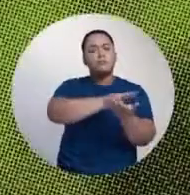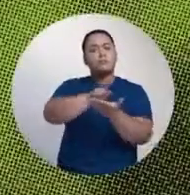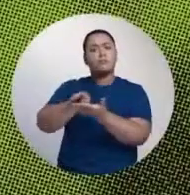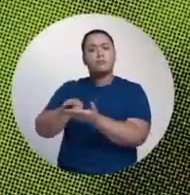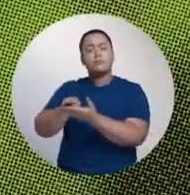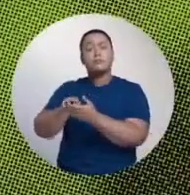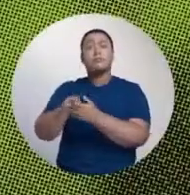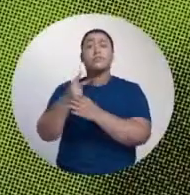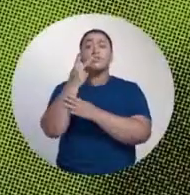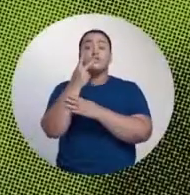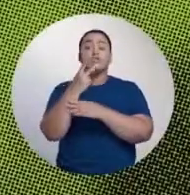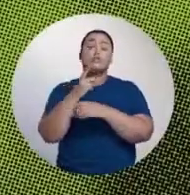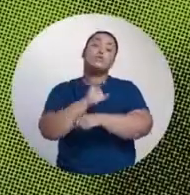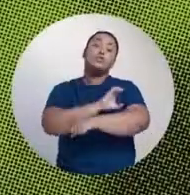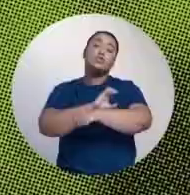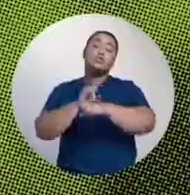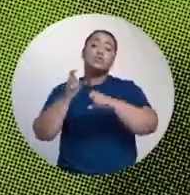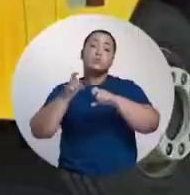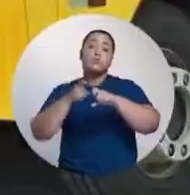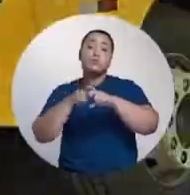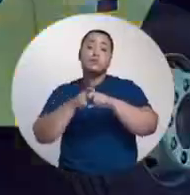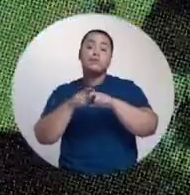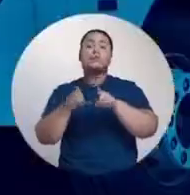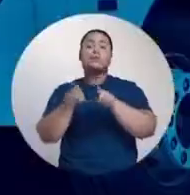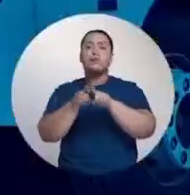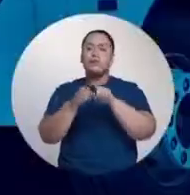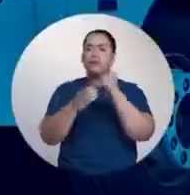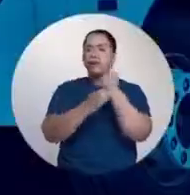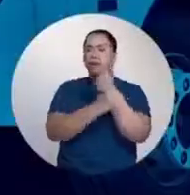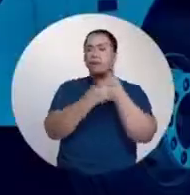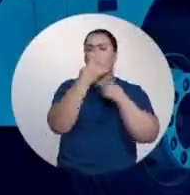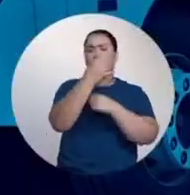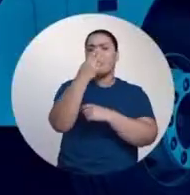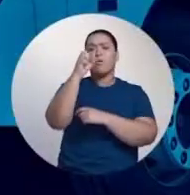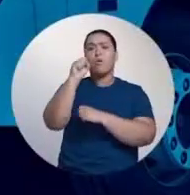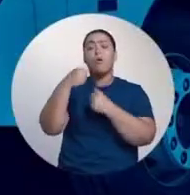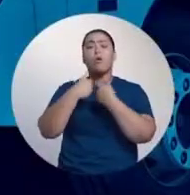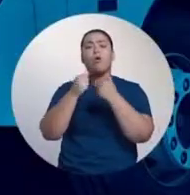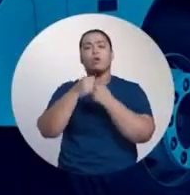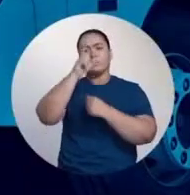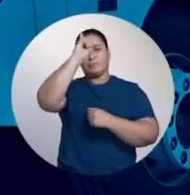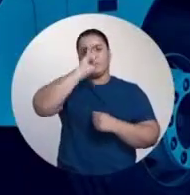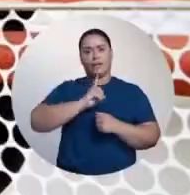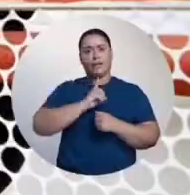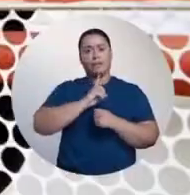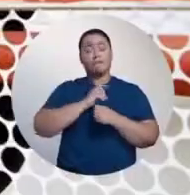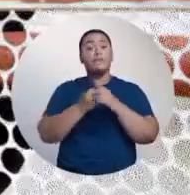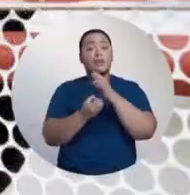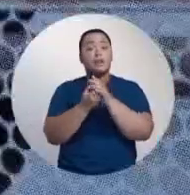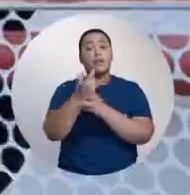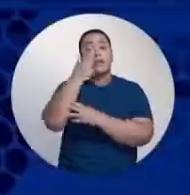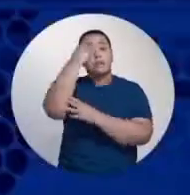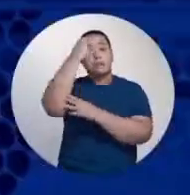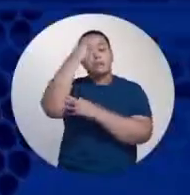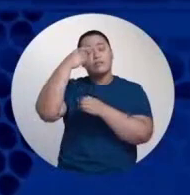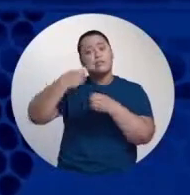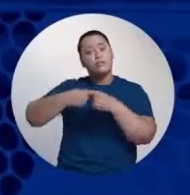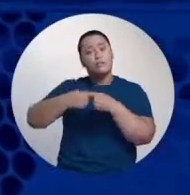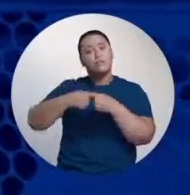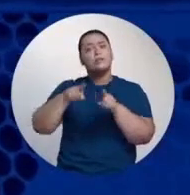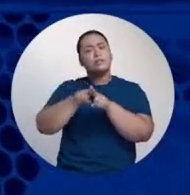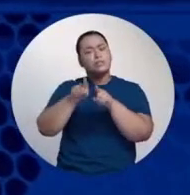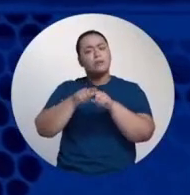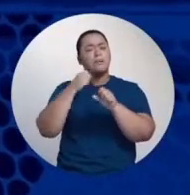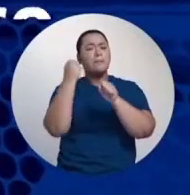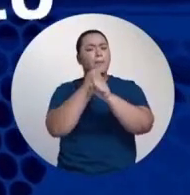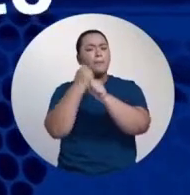Implantou Cinco cursos De medicina Garantiu 448 ônibus escolares Criou a Universidade Doagrest